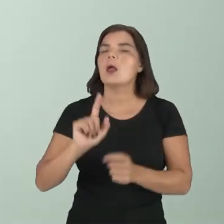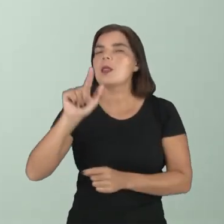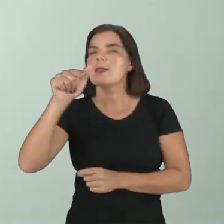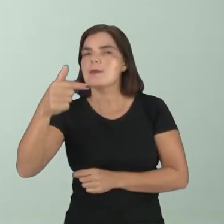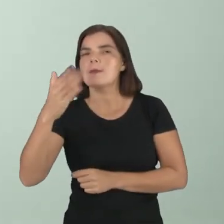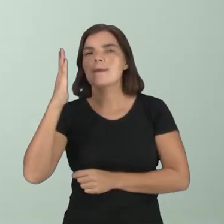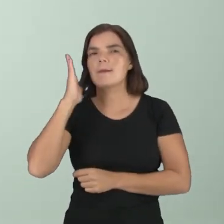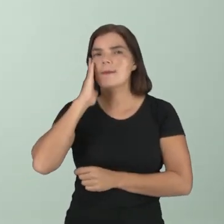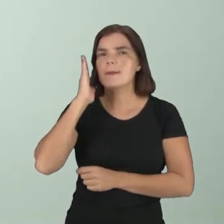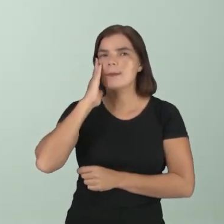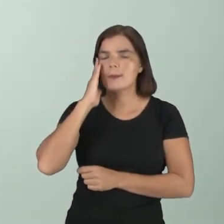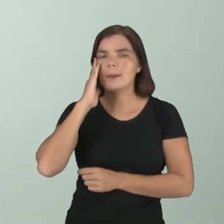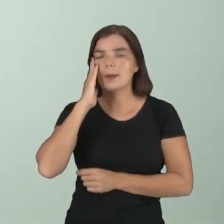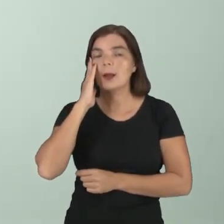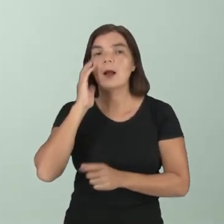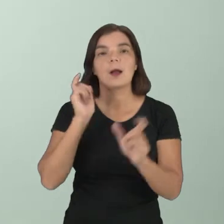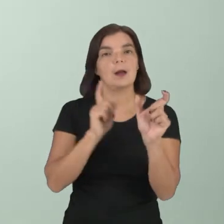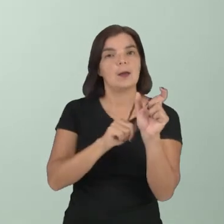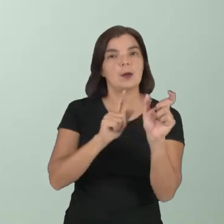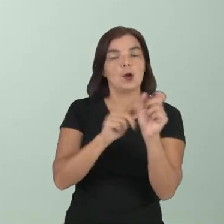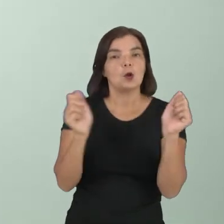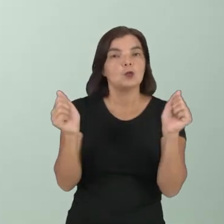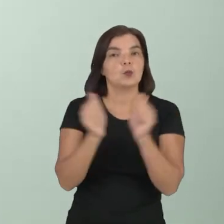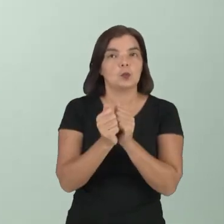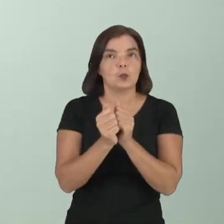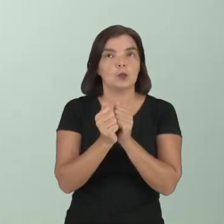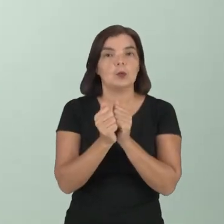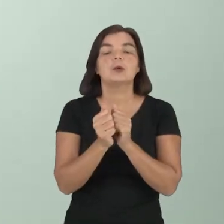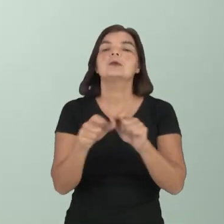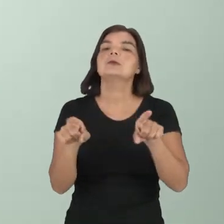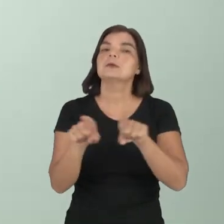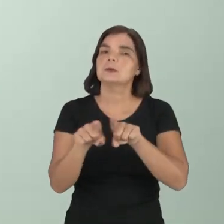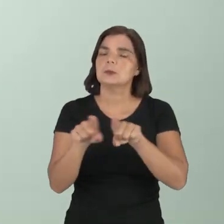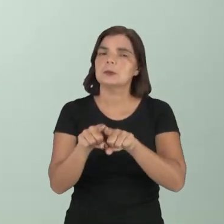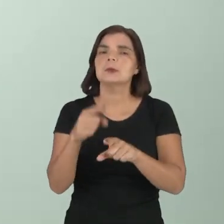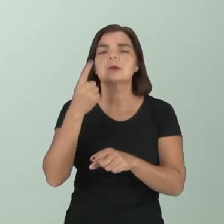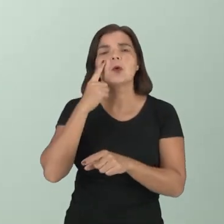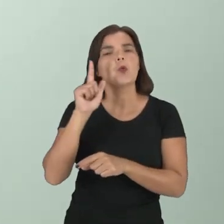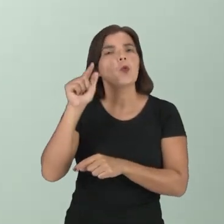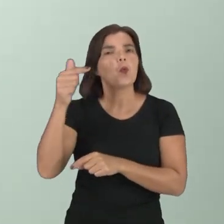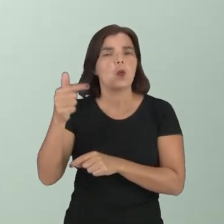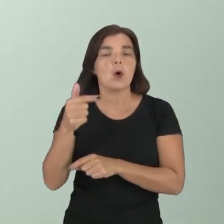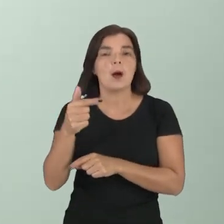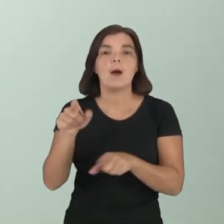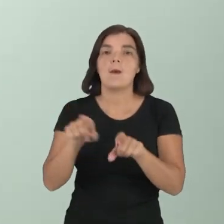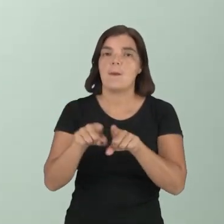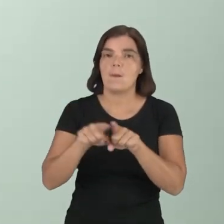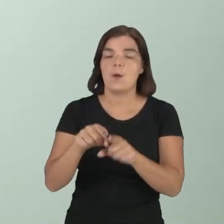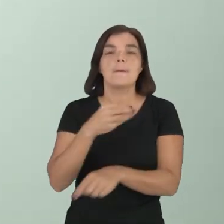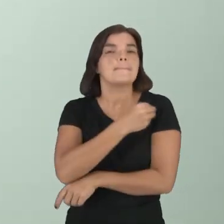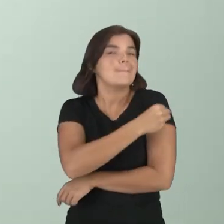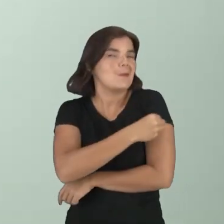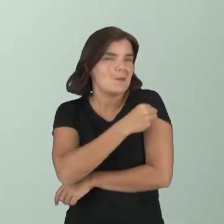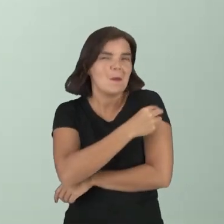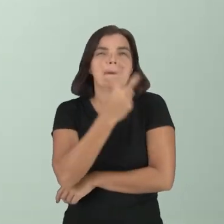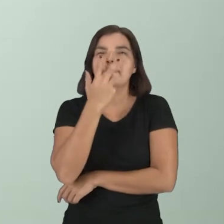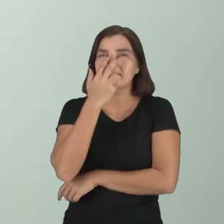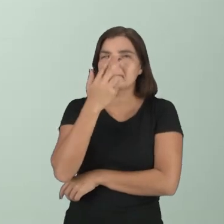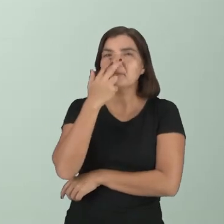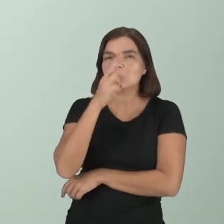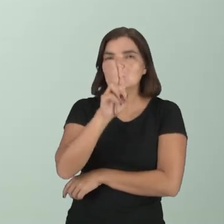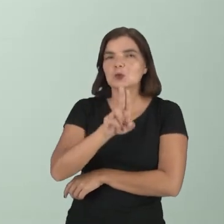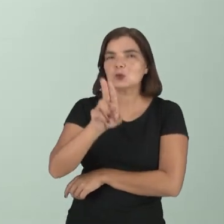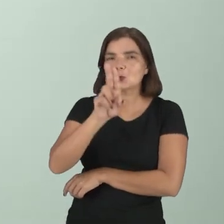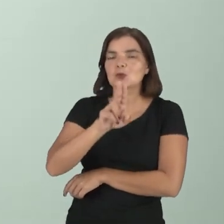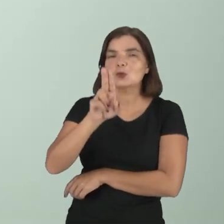interpretação. Formando a palavra junta, álcool gel, acaba saindo o som álcool gel, o